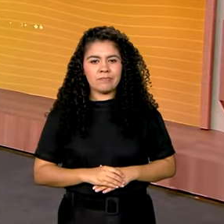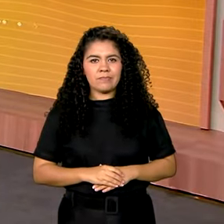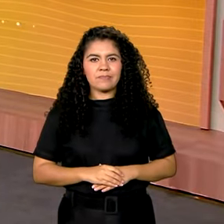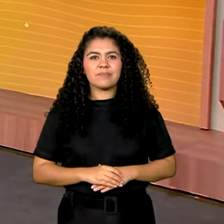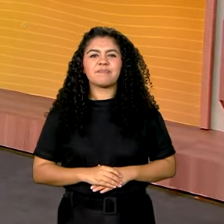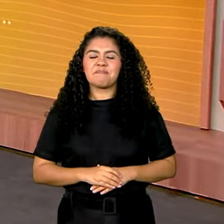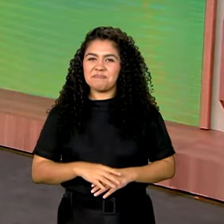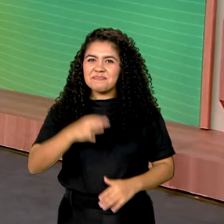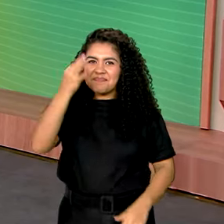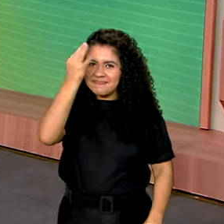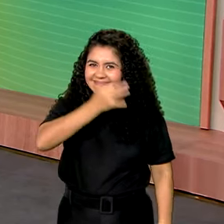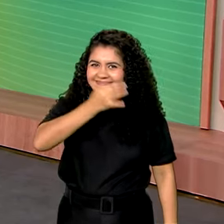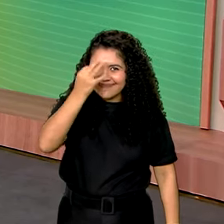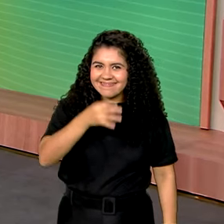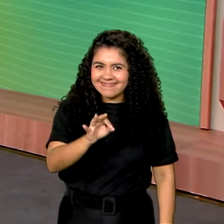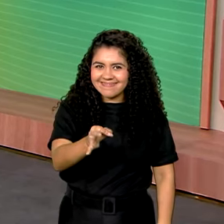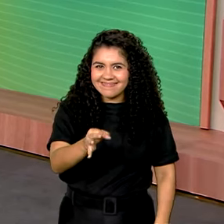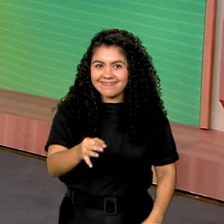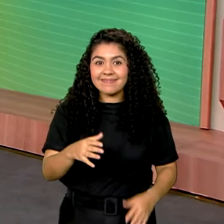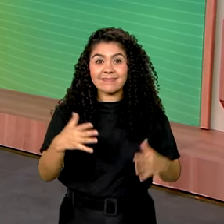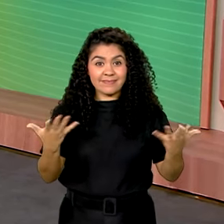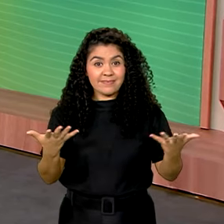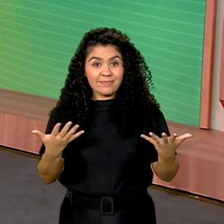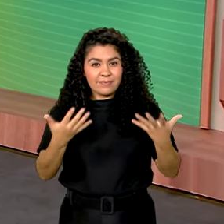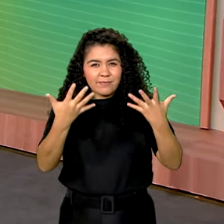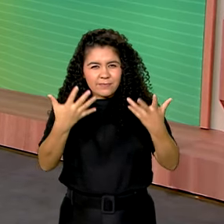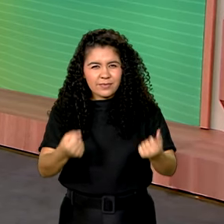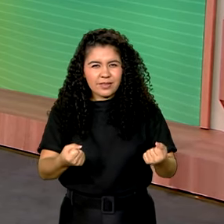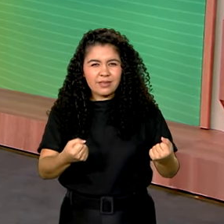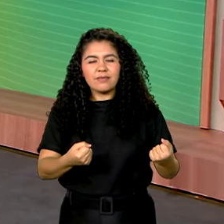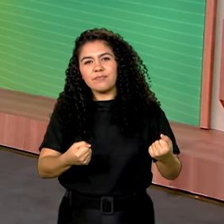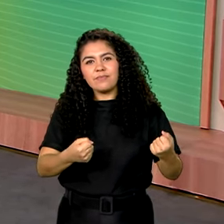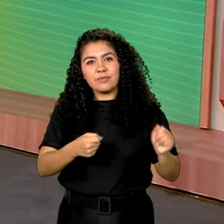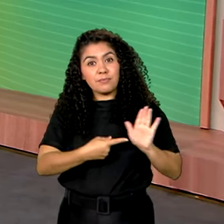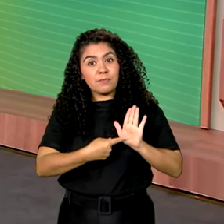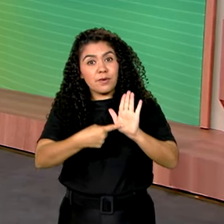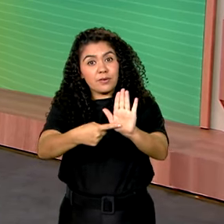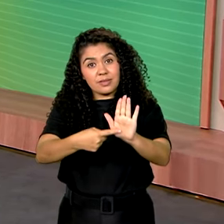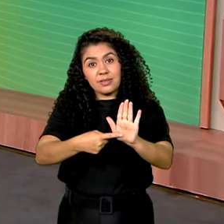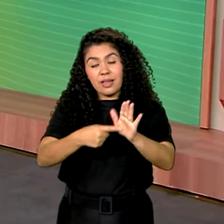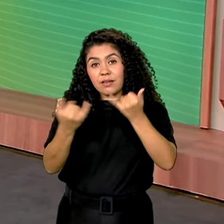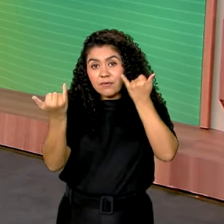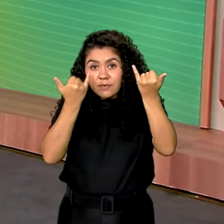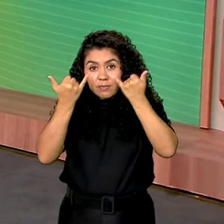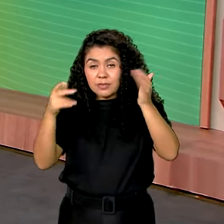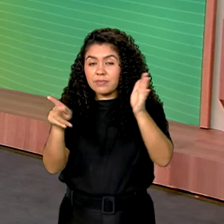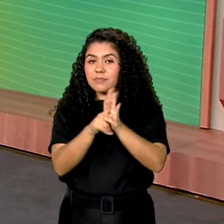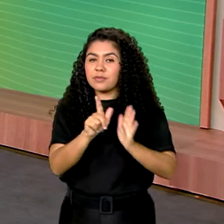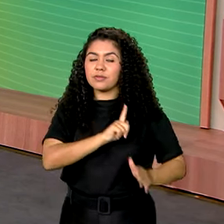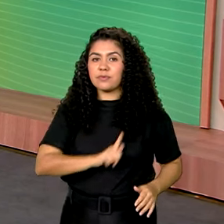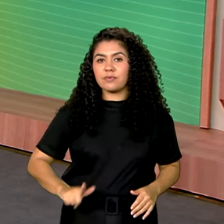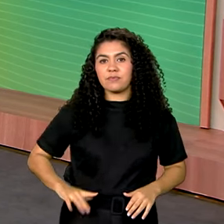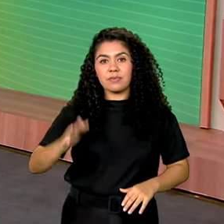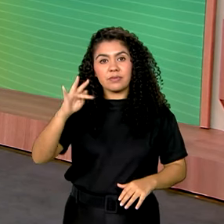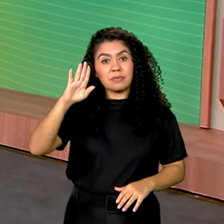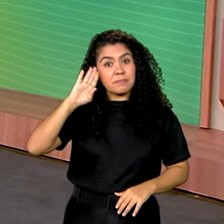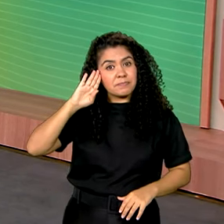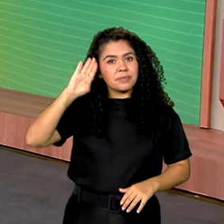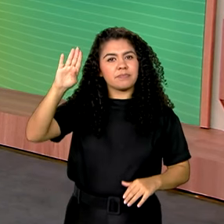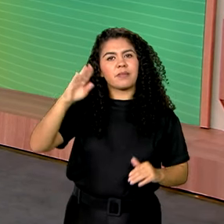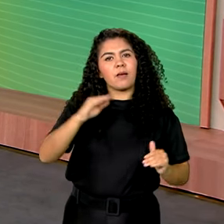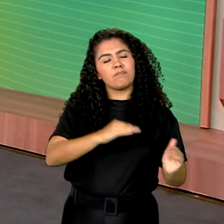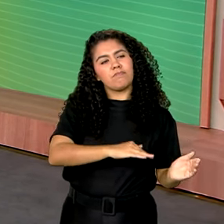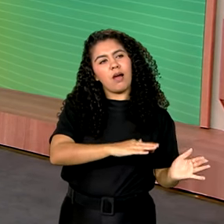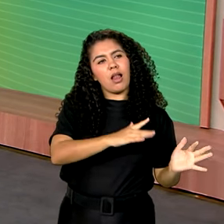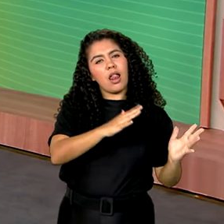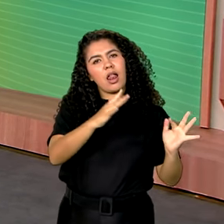Que lindo, né? Vamos agora, então, dar aquela geral em algumas das notícias do governo federal que foram destaque ao longo